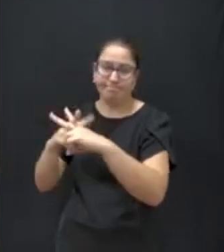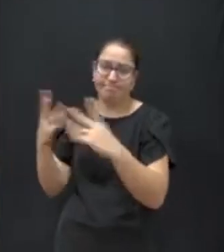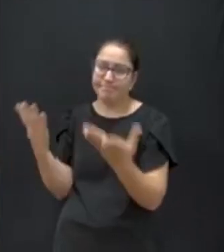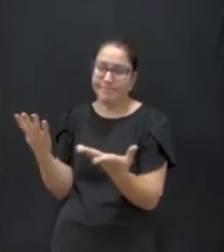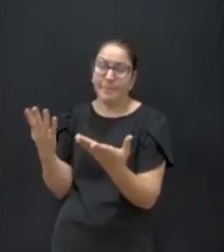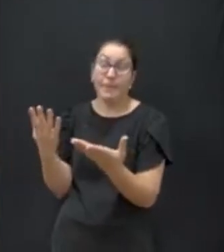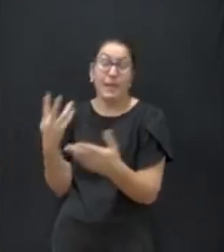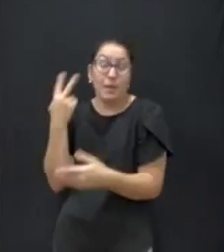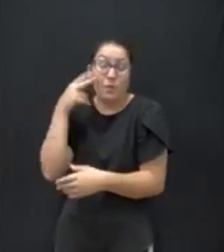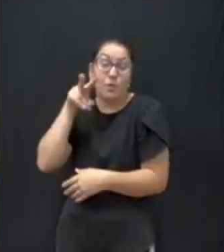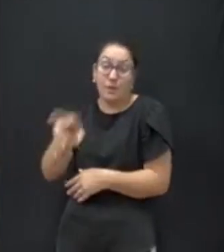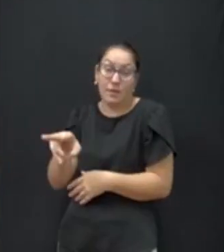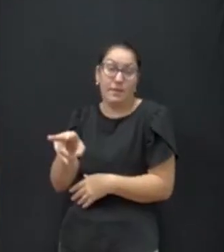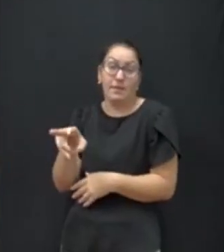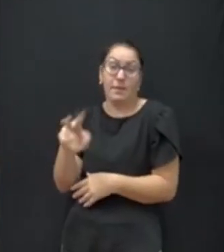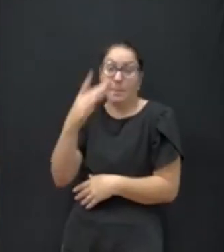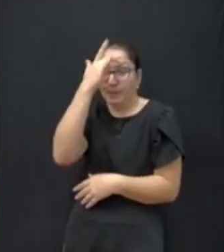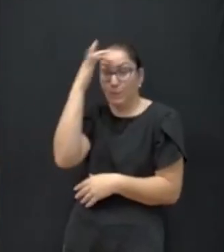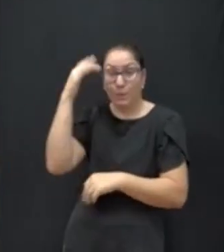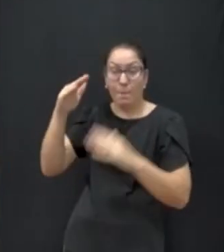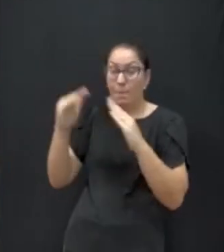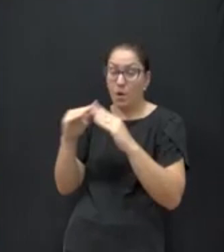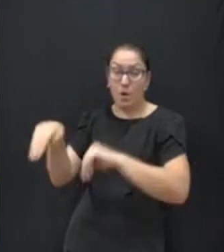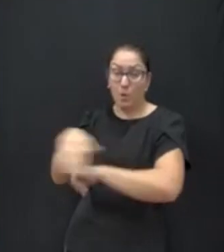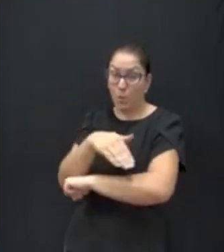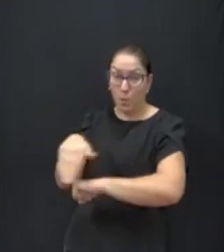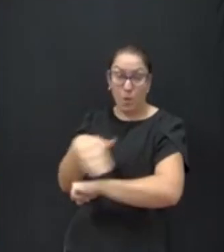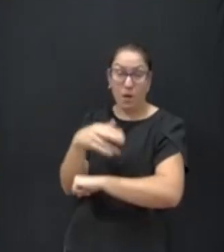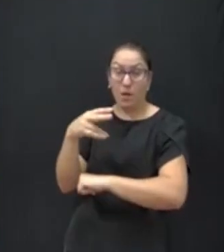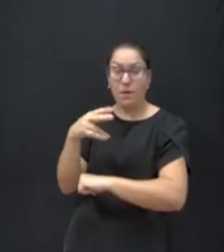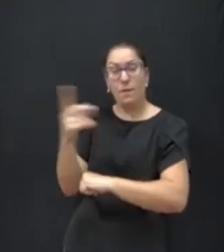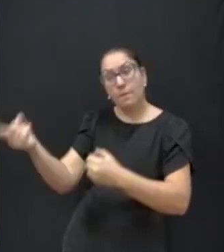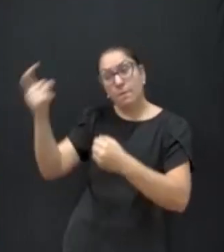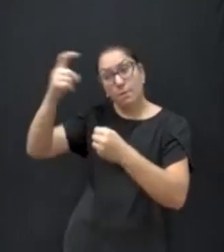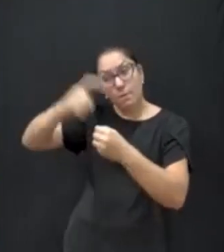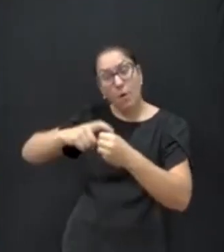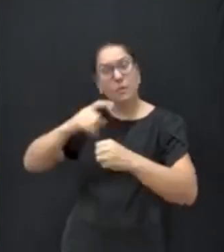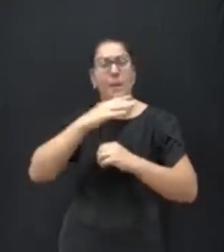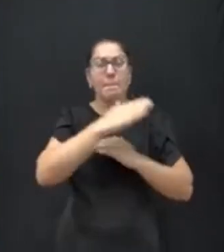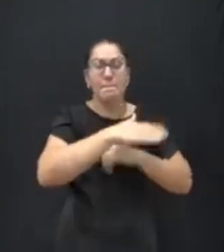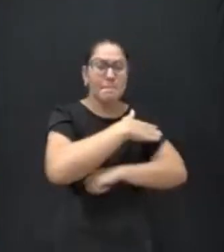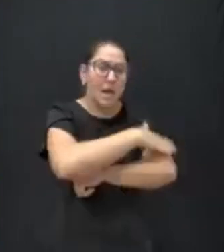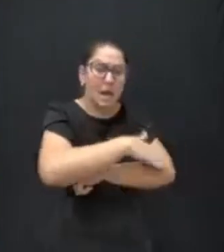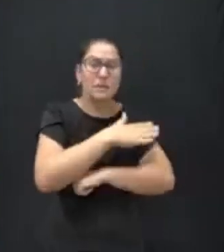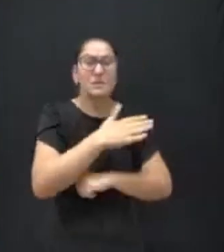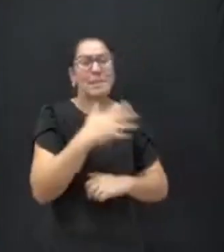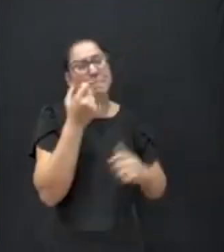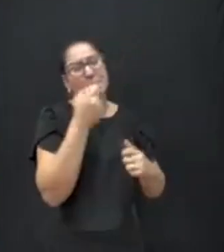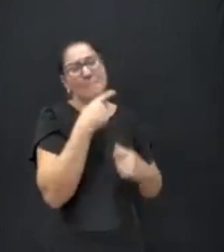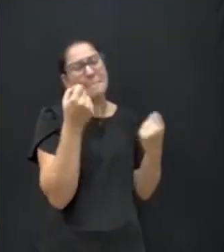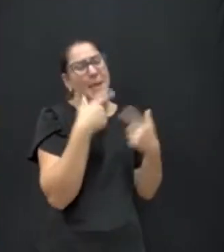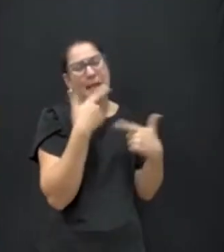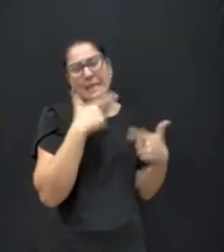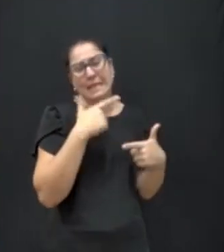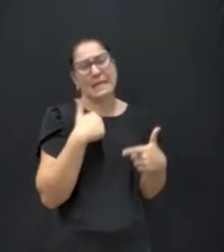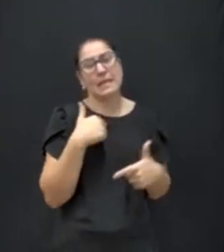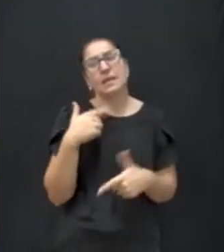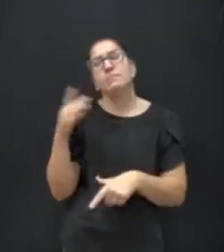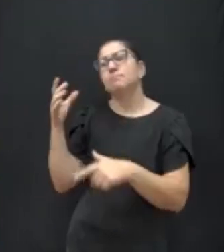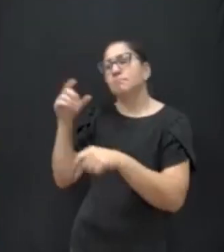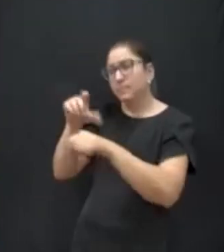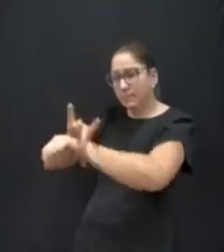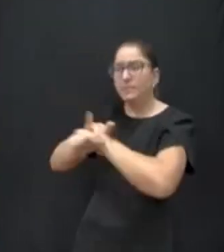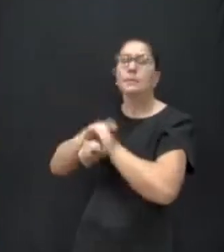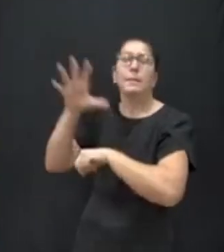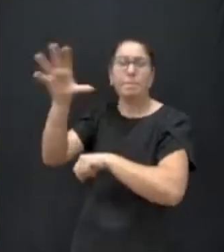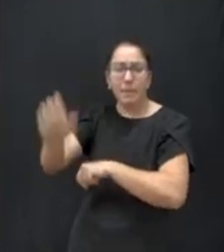Eu vi o morador de rua voltando para a praça, zombando a Guarda Municipal, e a Guarda foi lá e fez